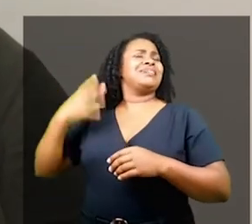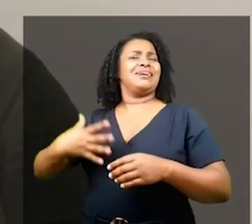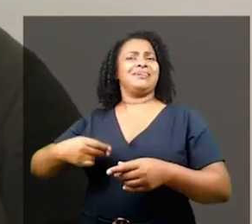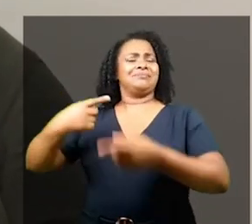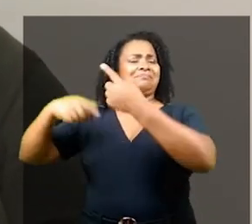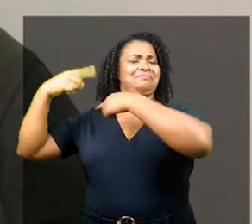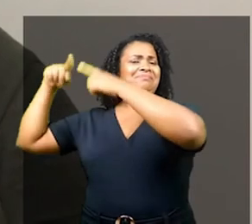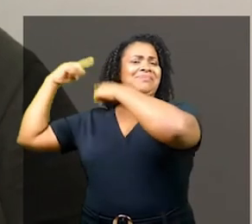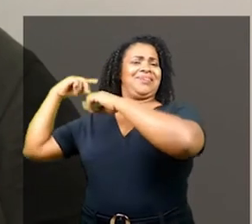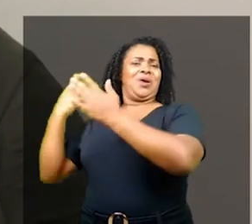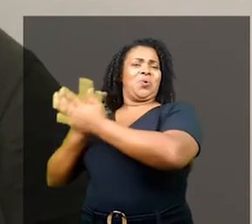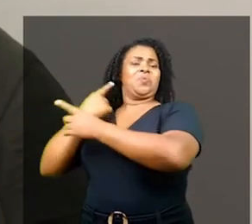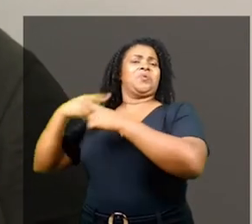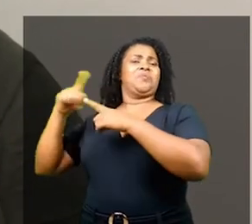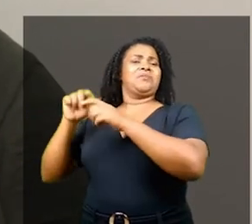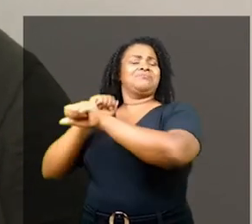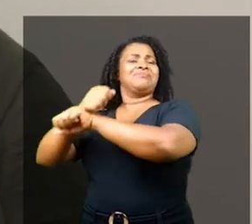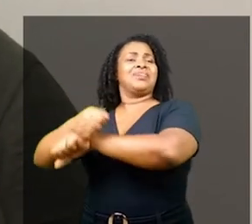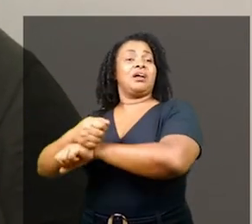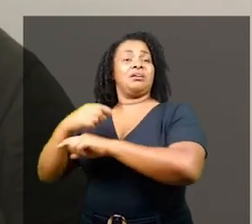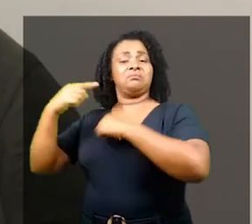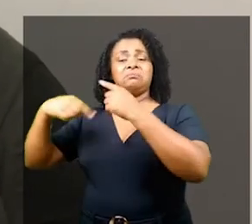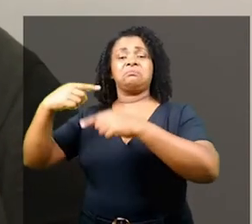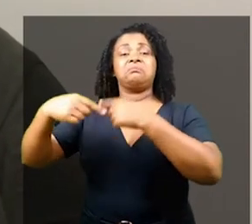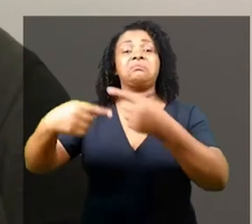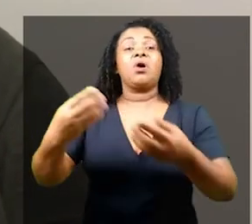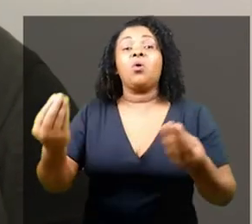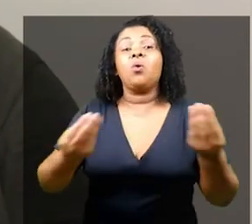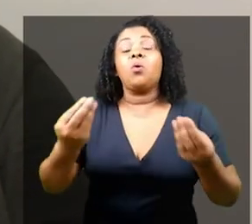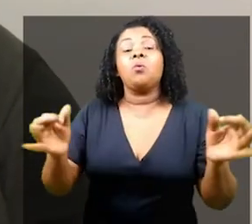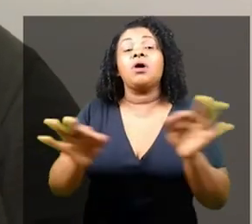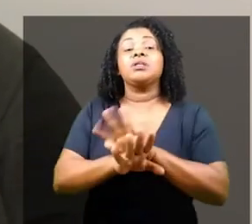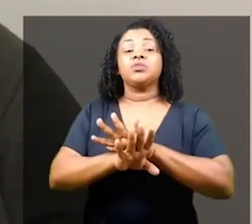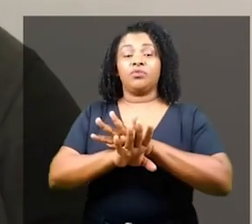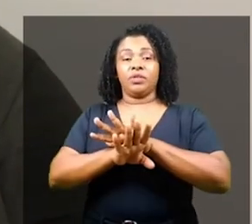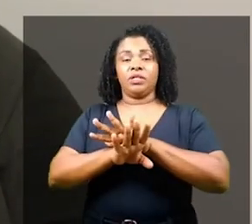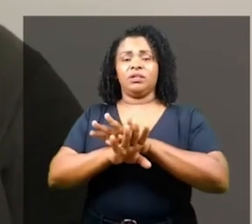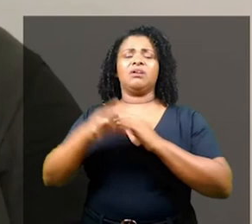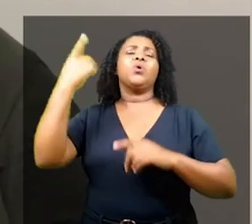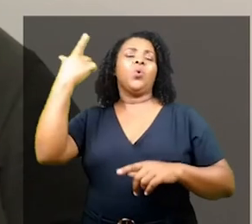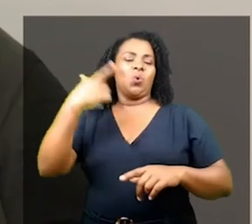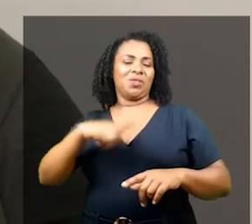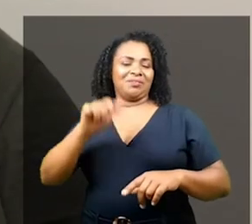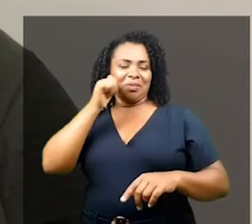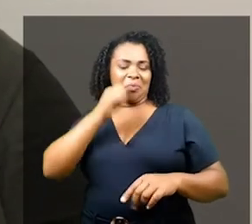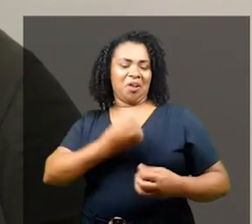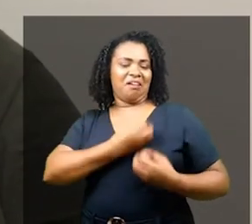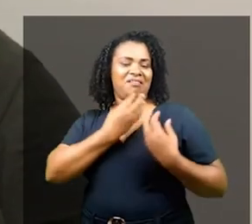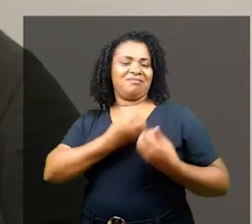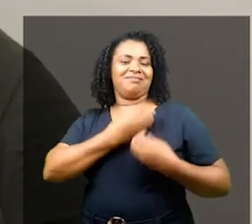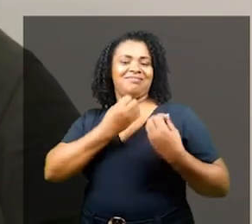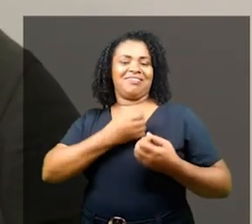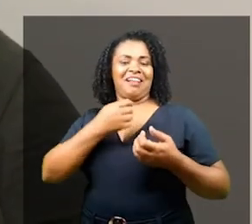gerado por elas e para elas como lucro a partir da exploração e violência. Eu, como artista, diria, parafraseando